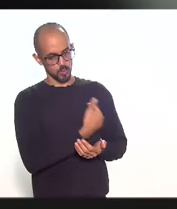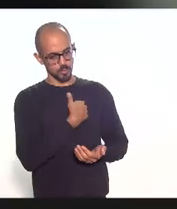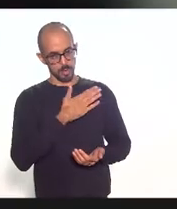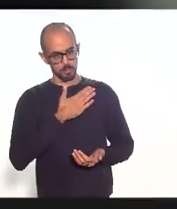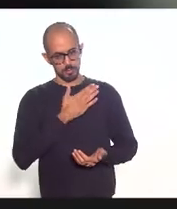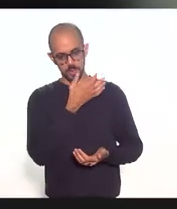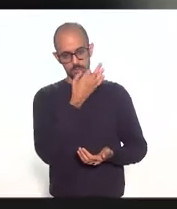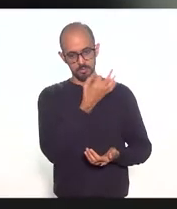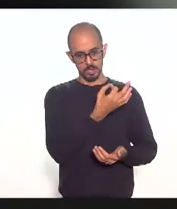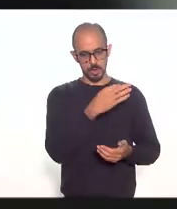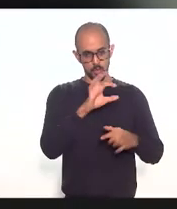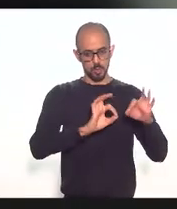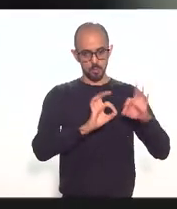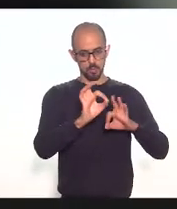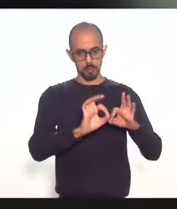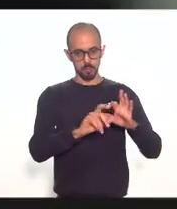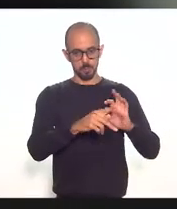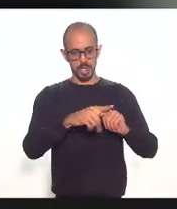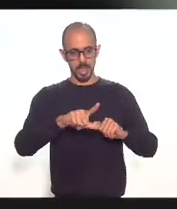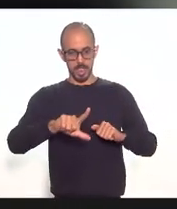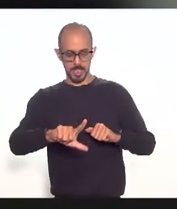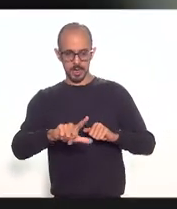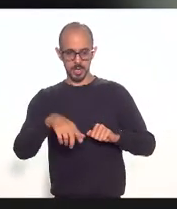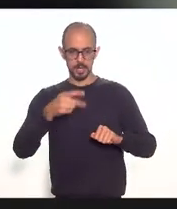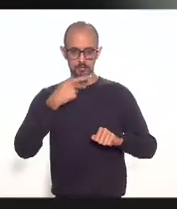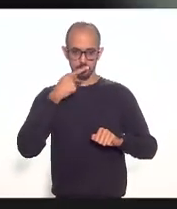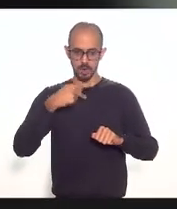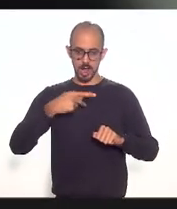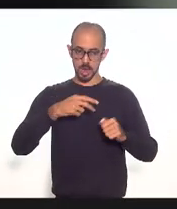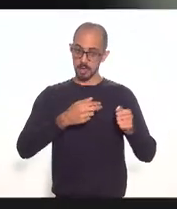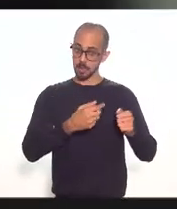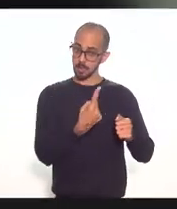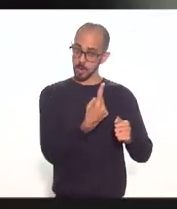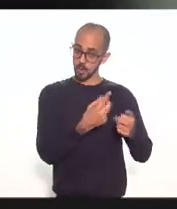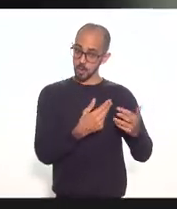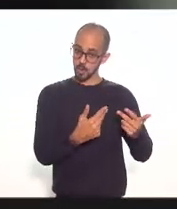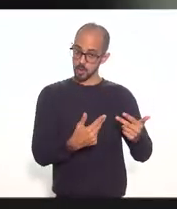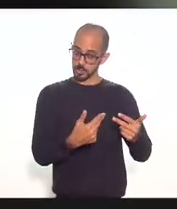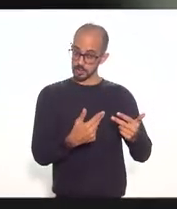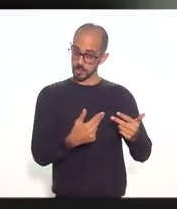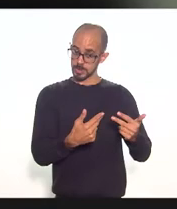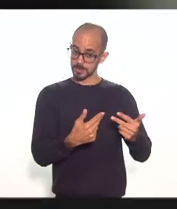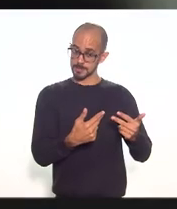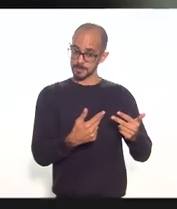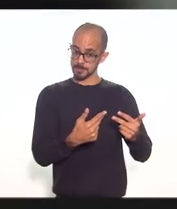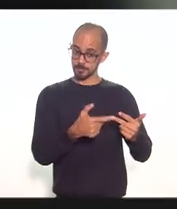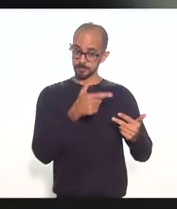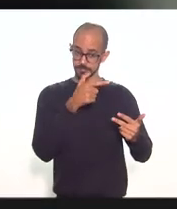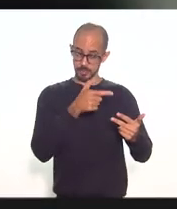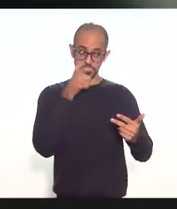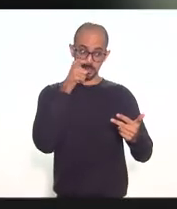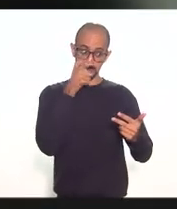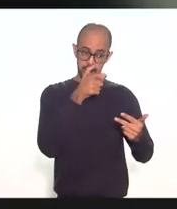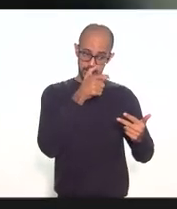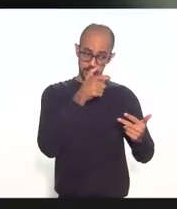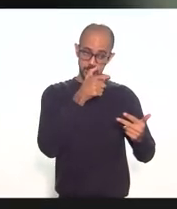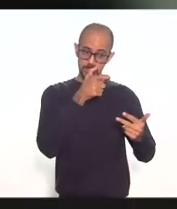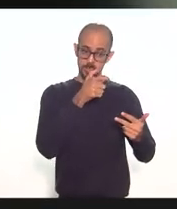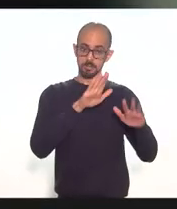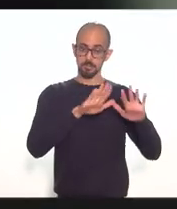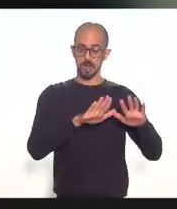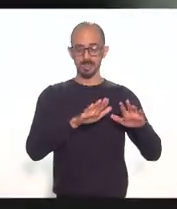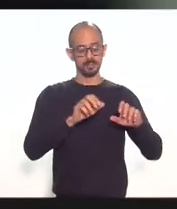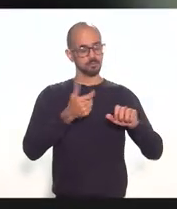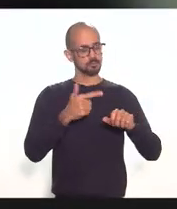projeto de lei disse uma coisa tensionou dizer uma coisa mas não está